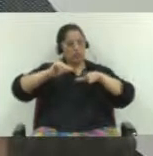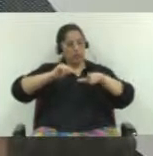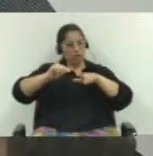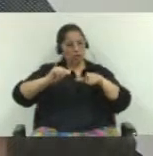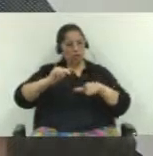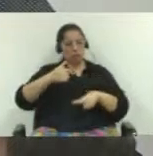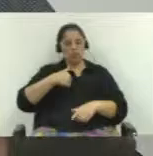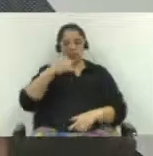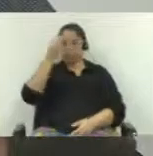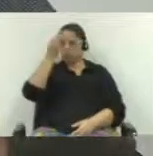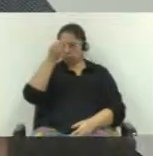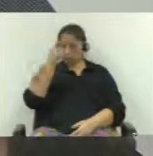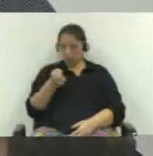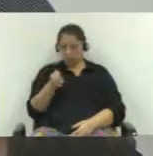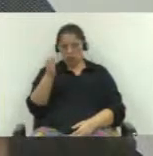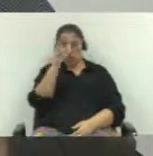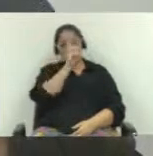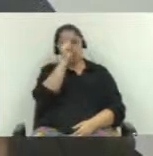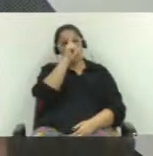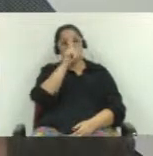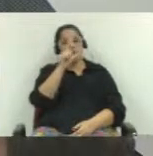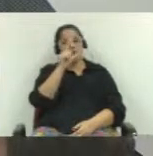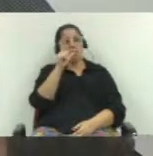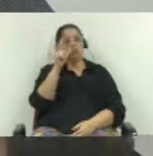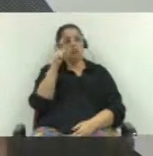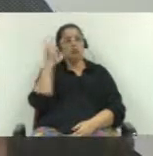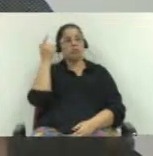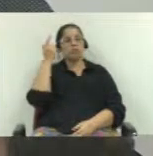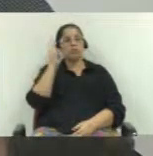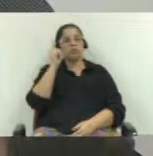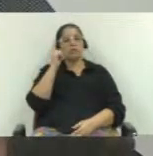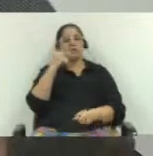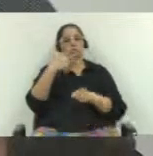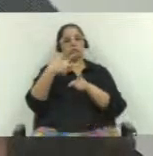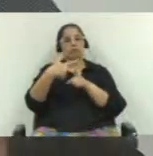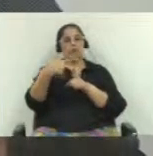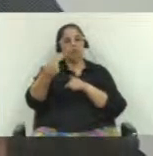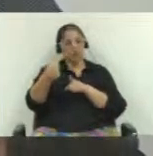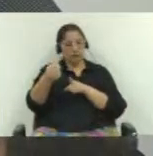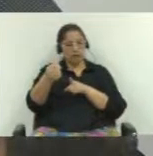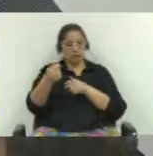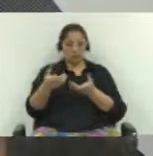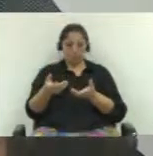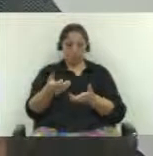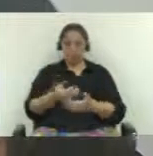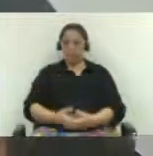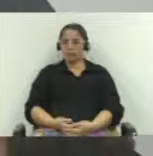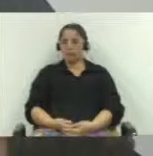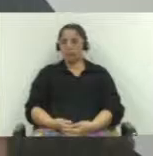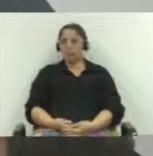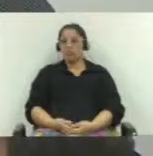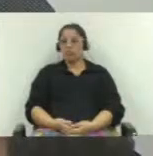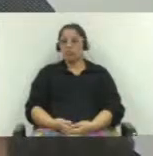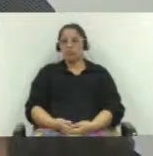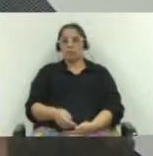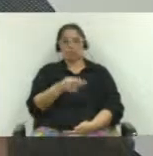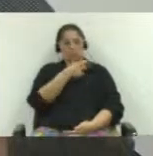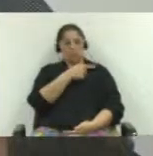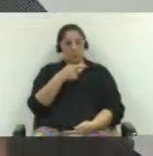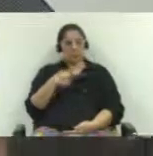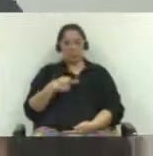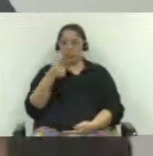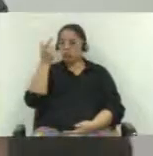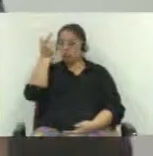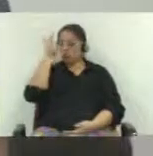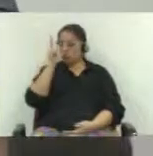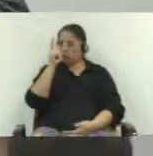pela nossa cidade junto com toda a equipe de saúde, médicos, trabalhadores, eu tenho certeza que nós vamos ganhar, Limeira vai ganhar muito